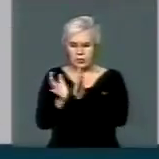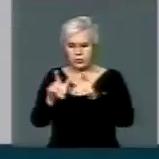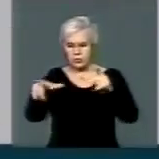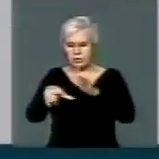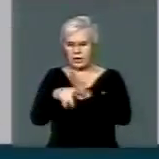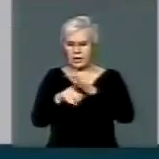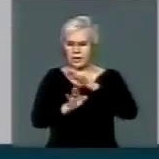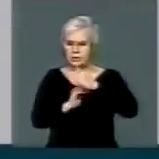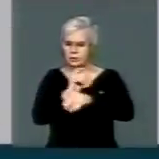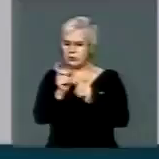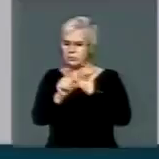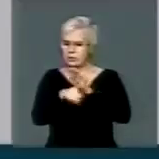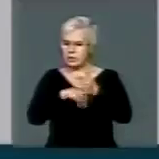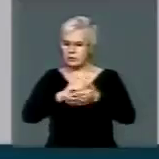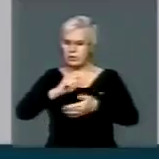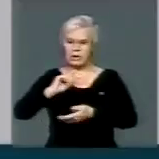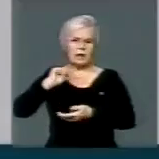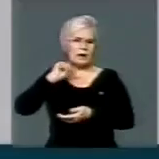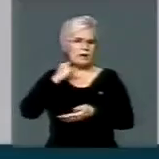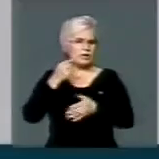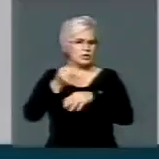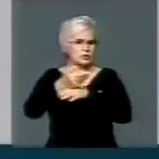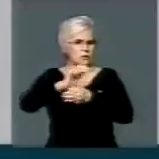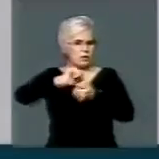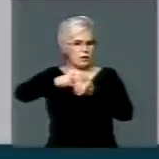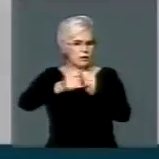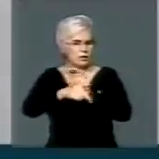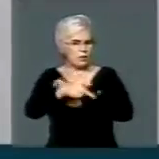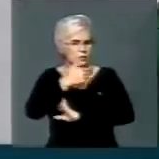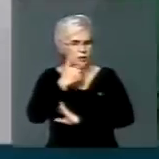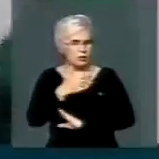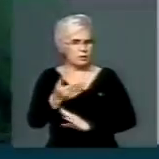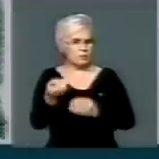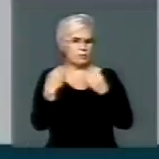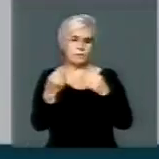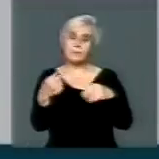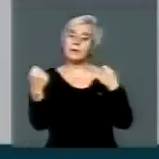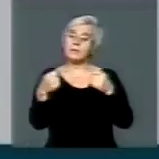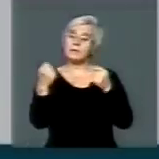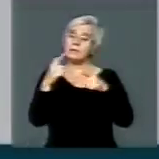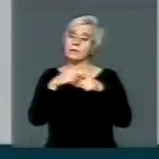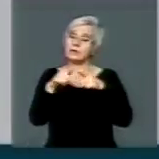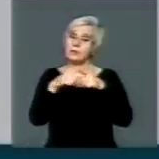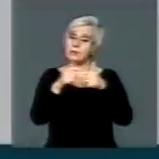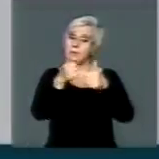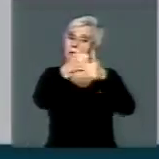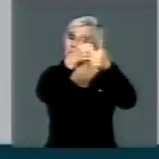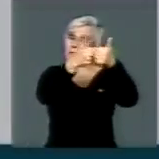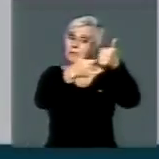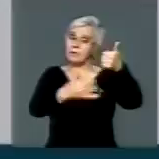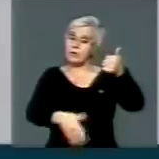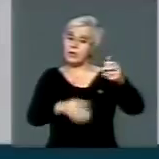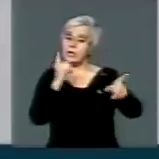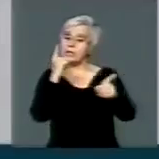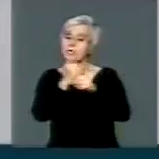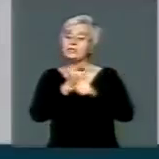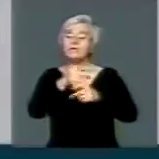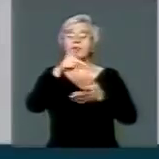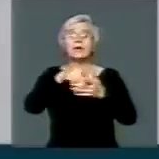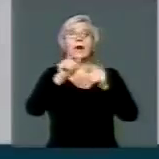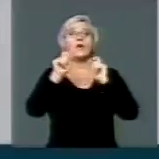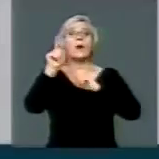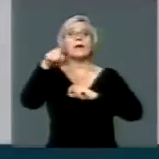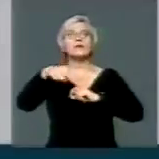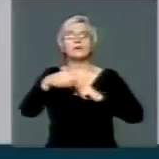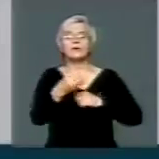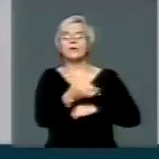Então, é necessário, sim, em primeiro lugar, hierarquizar o problema. Identificar, de fato, os